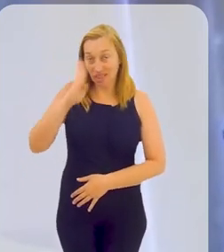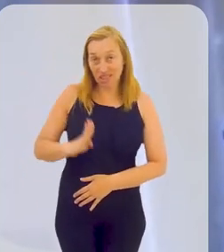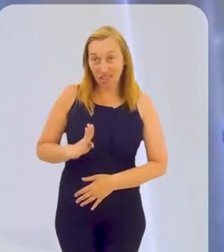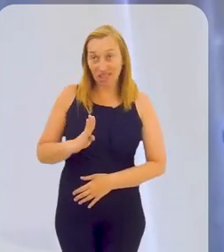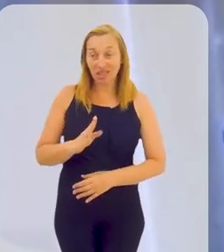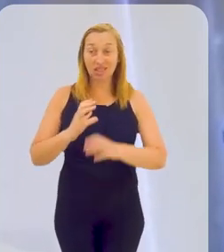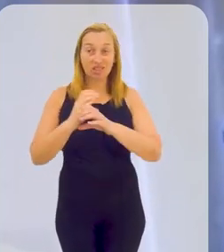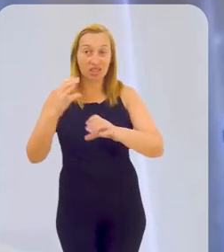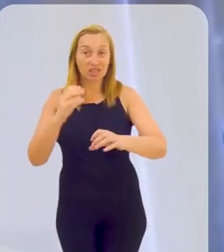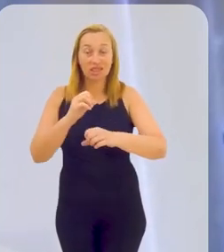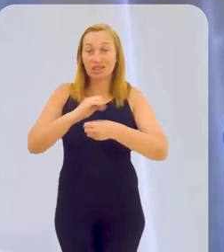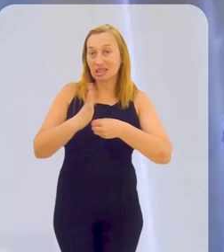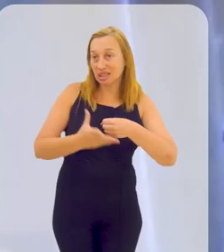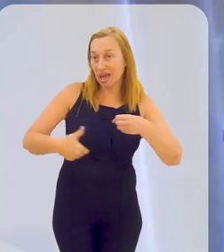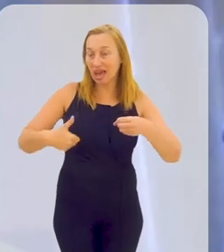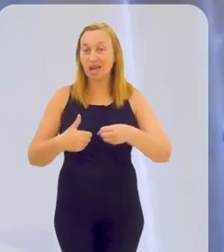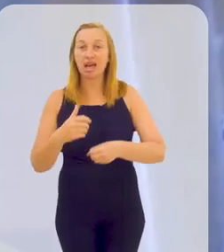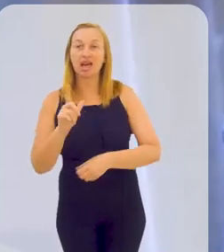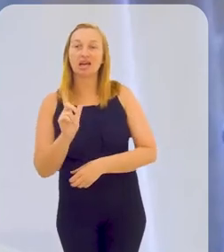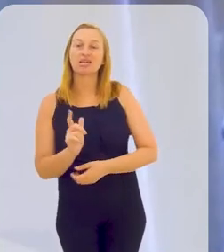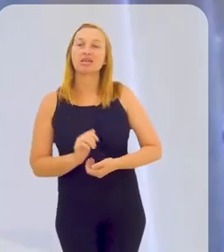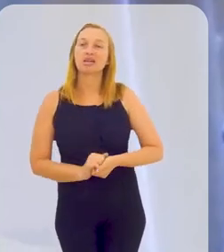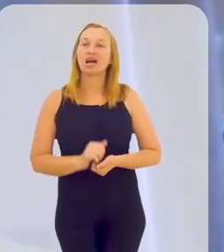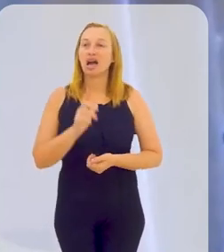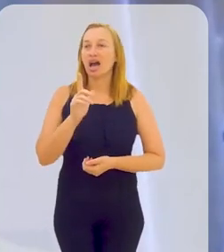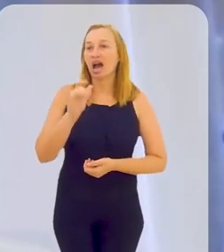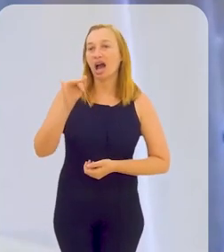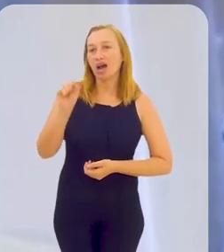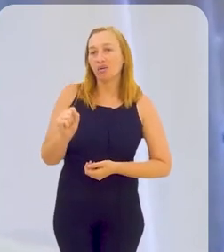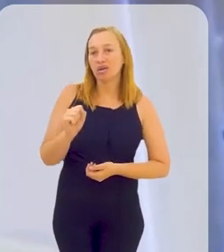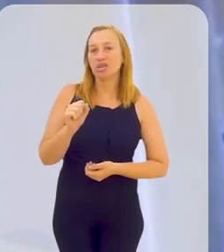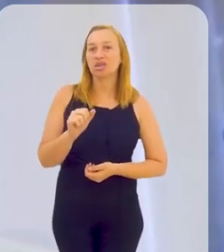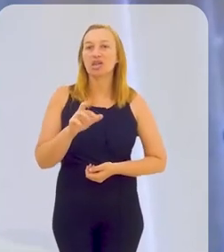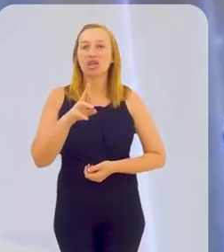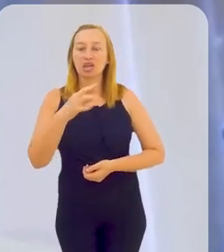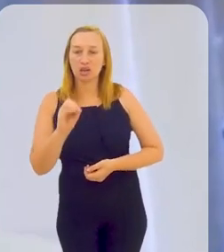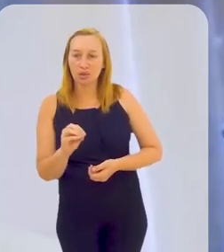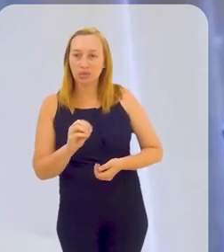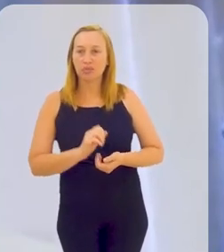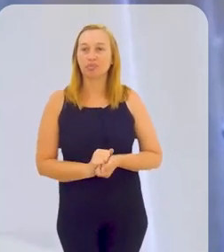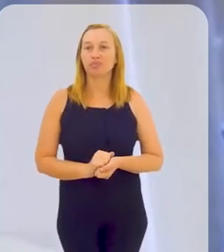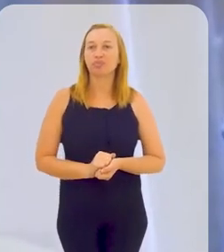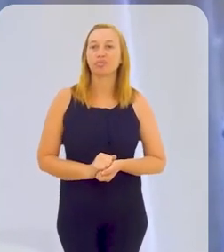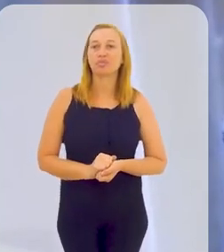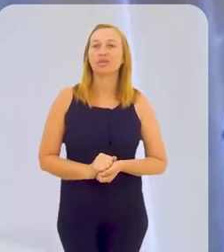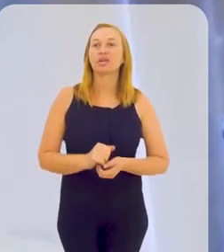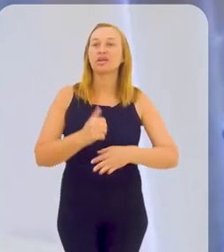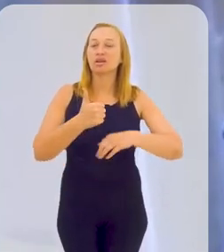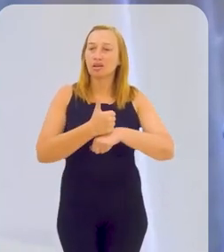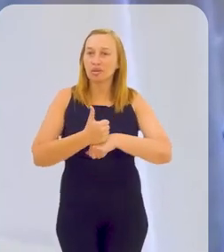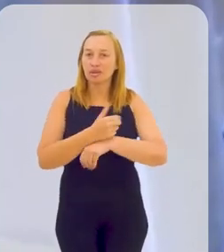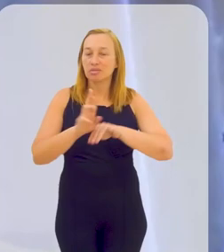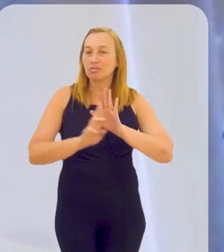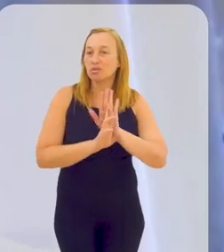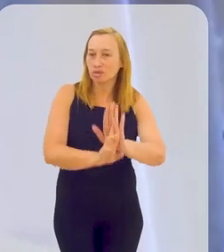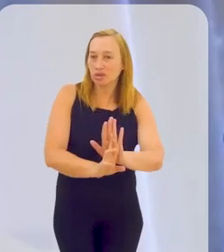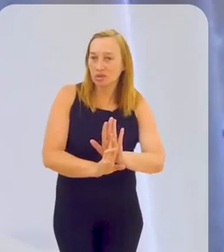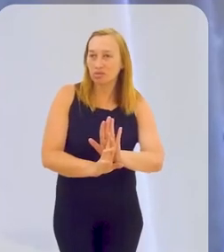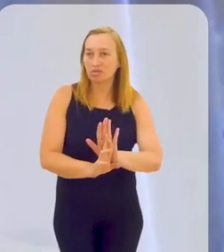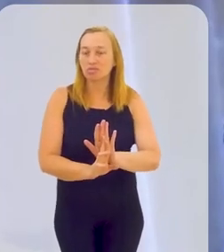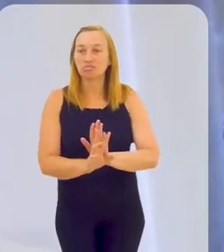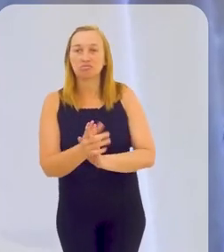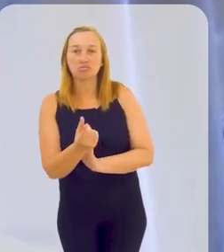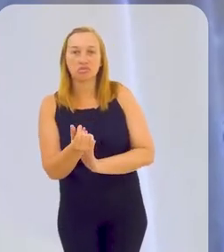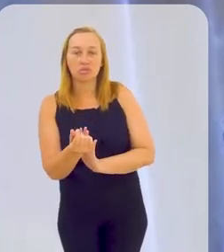Engenharia Sanitária e Ambiental, a ABS-Rio, que é uma entidade de representação profissional, sem fins